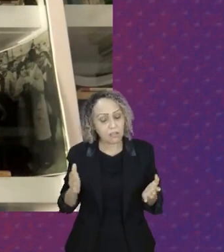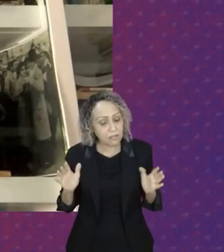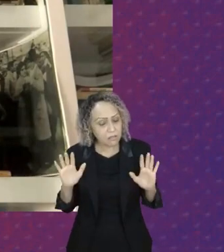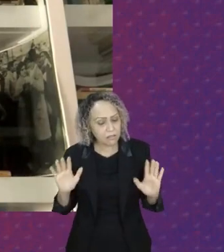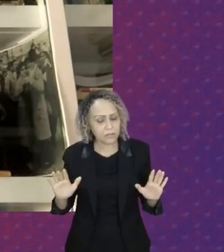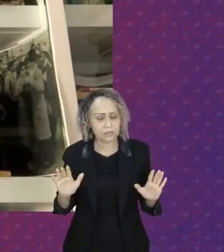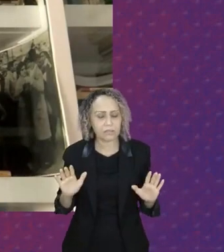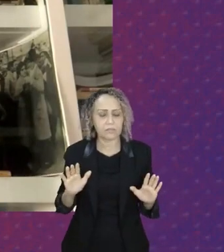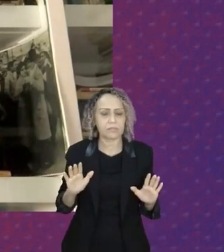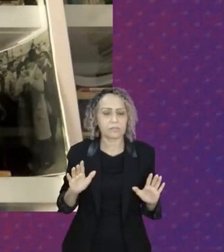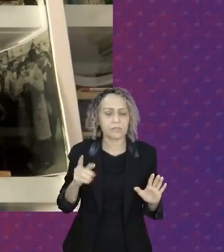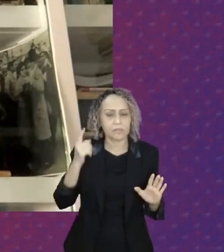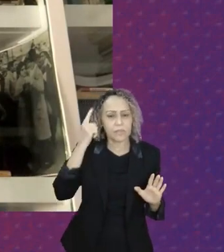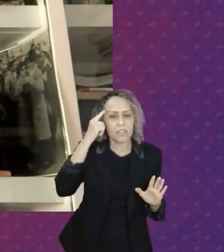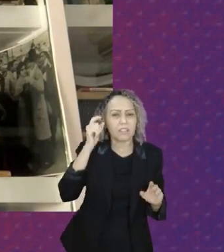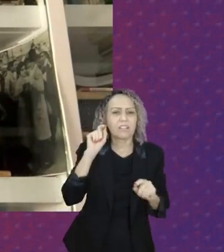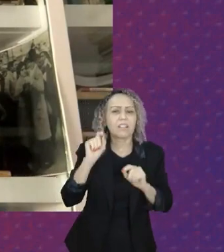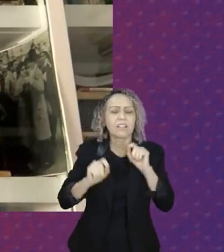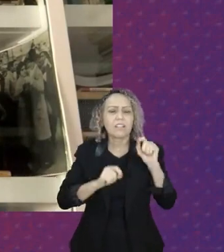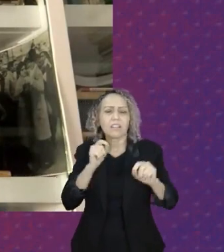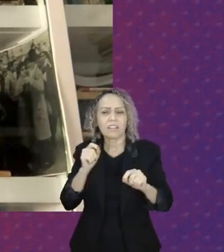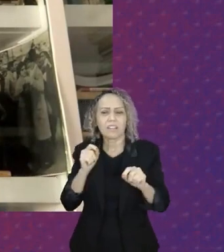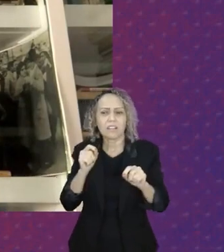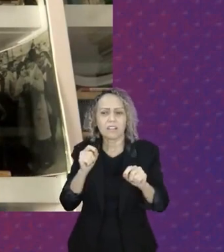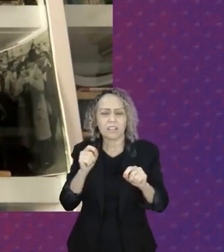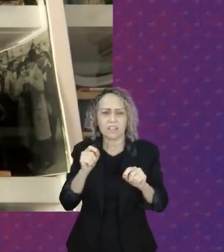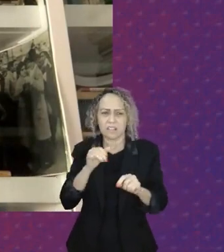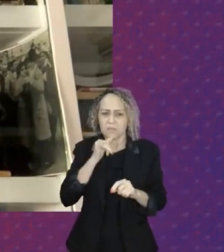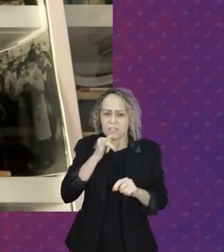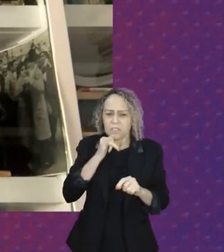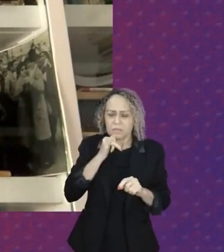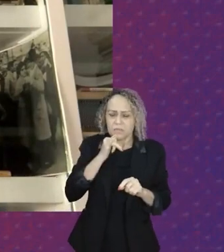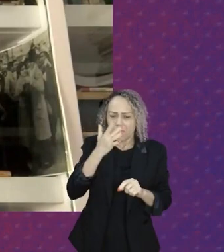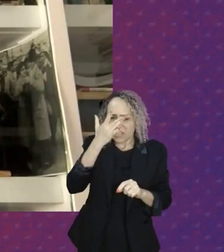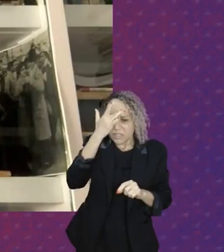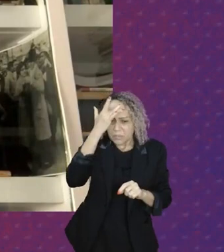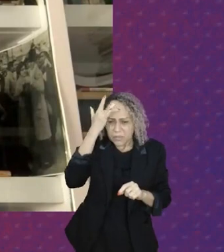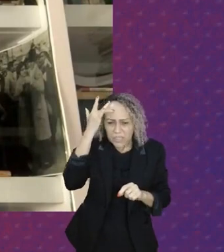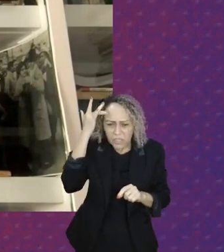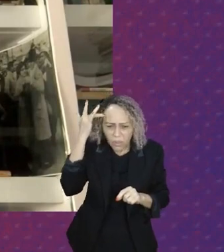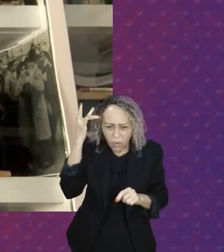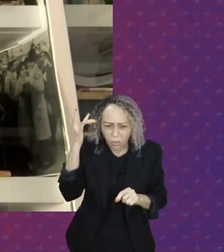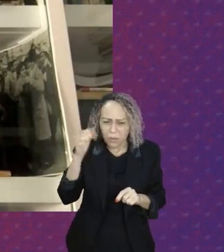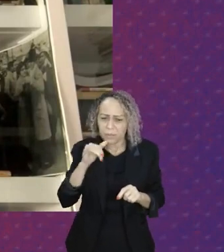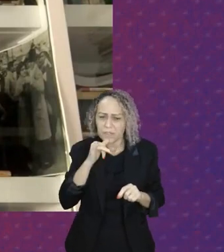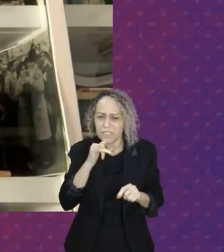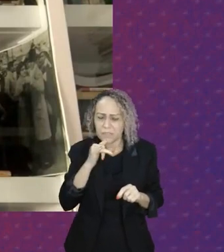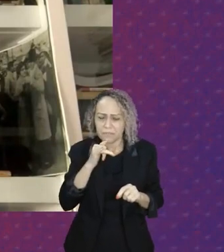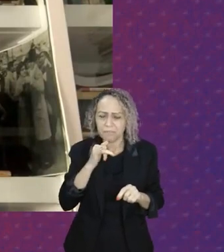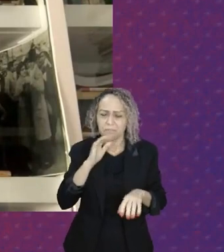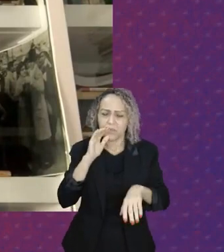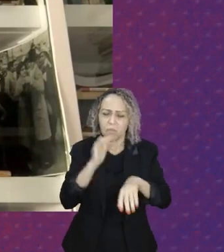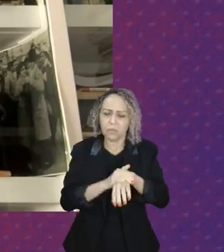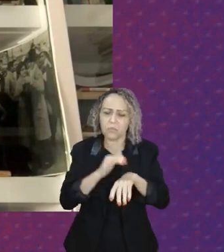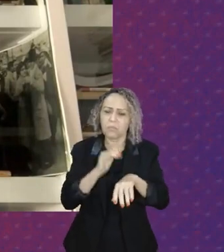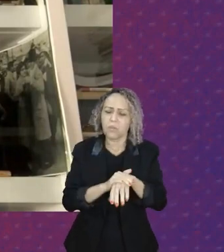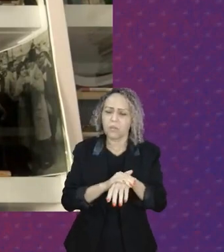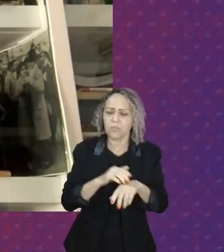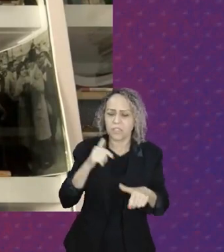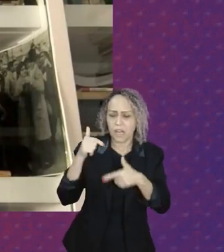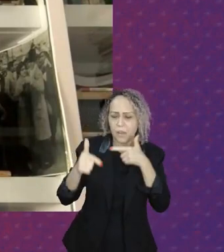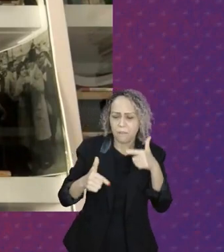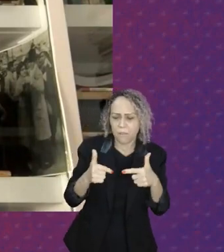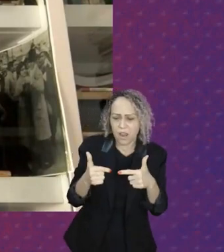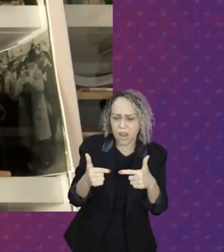essas pessoas a terem que vender o seu trabalho por um preço muito barato para enriquecer outros.